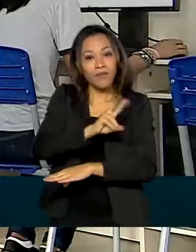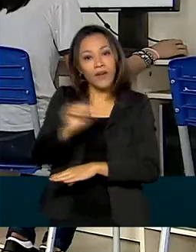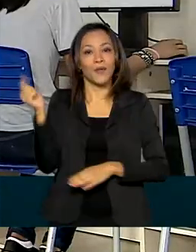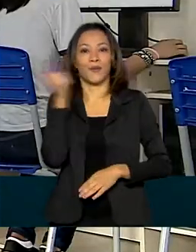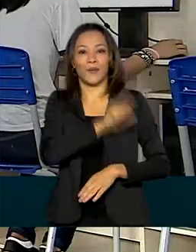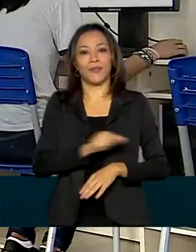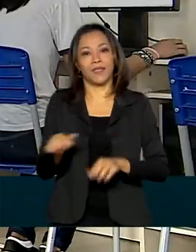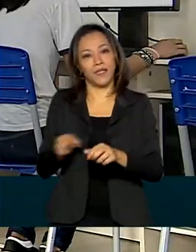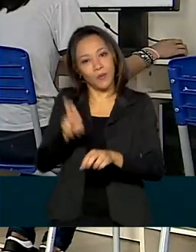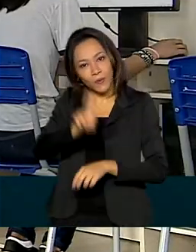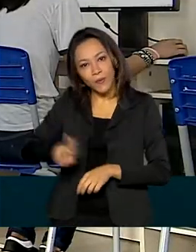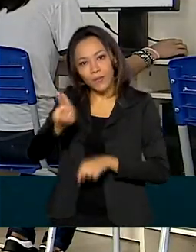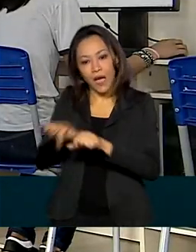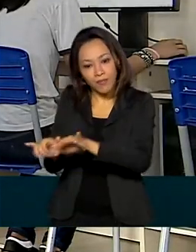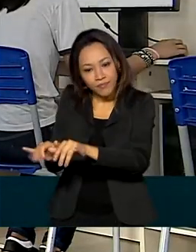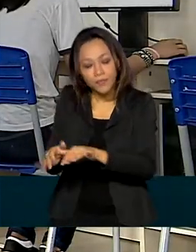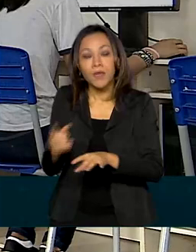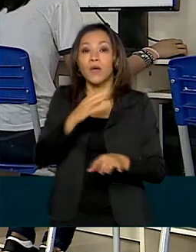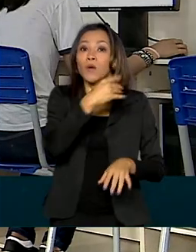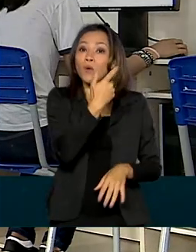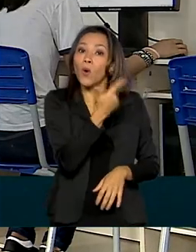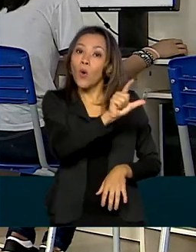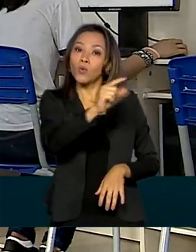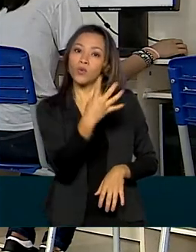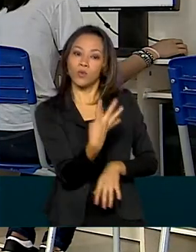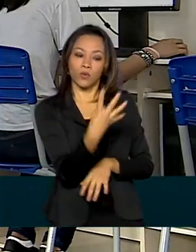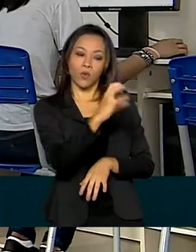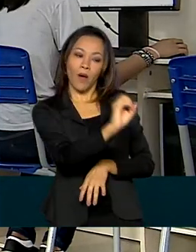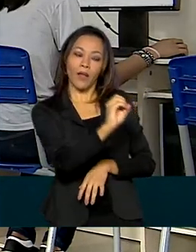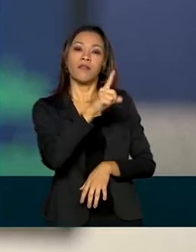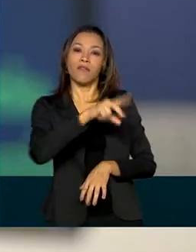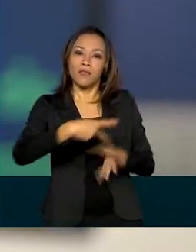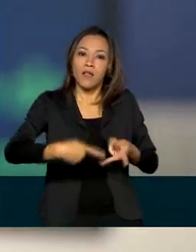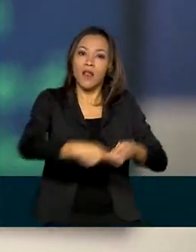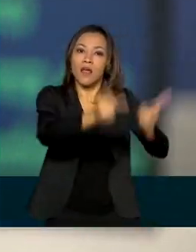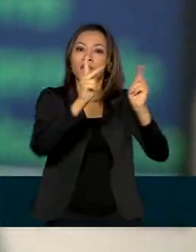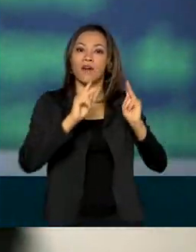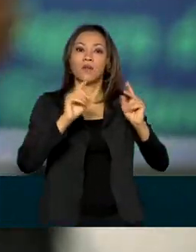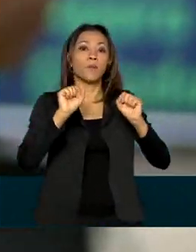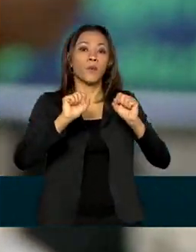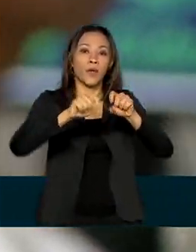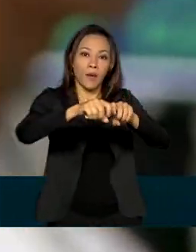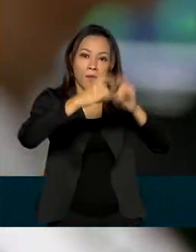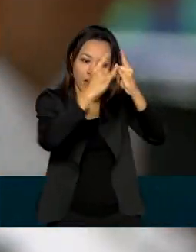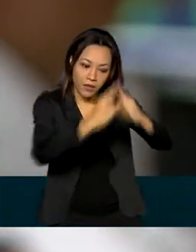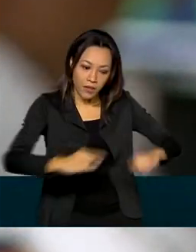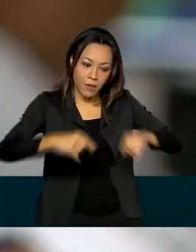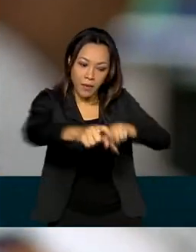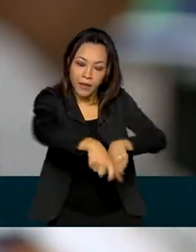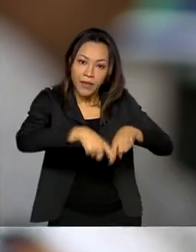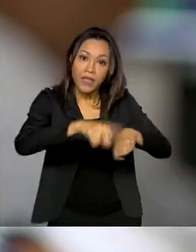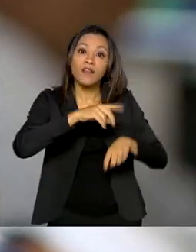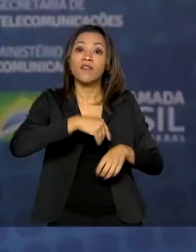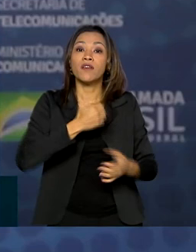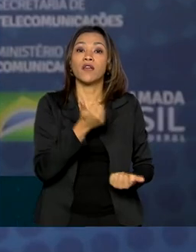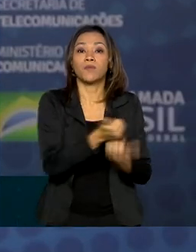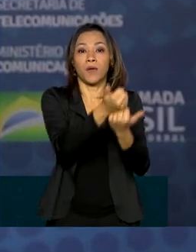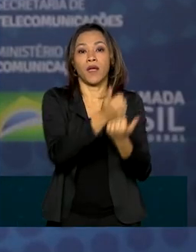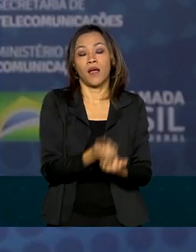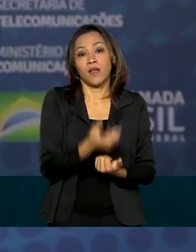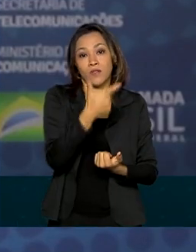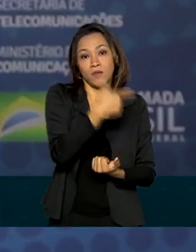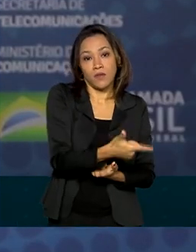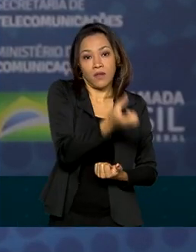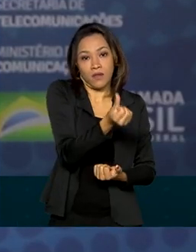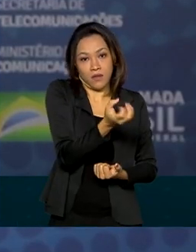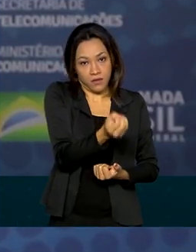Os outros 40 computadores já seguiram para assentamentos rurais e vão ajudar mais de 260 famílias. O